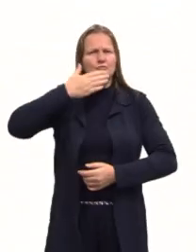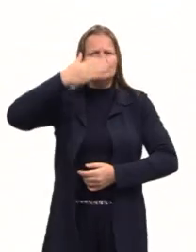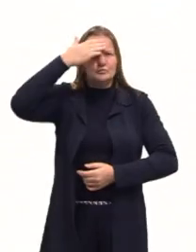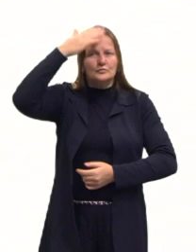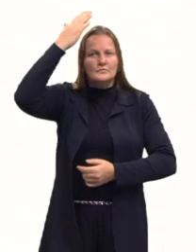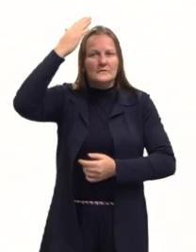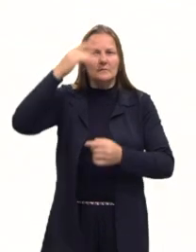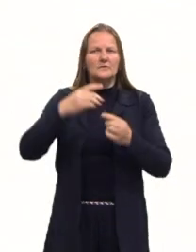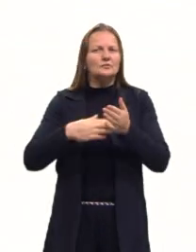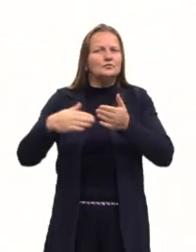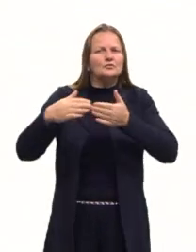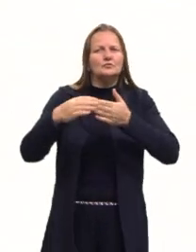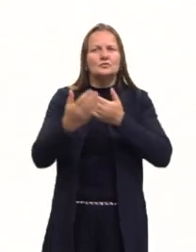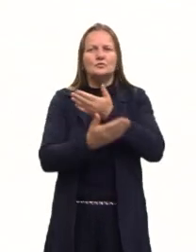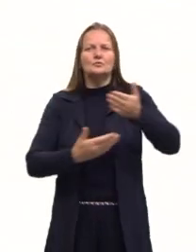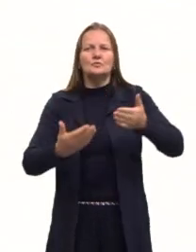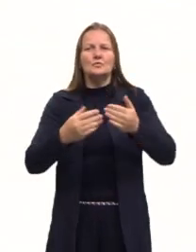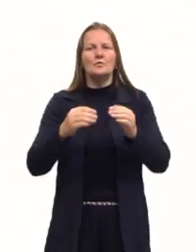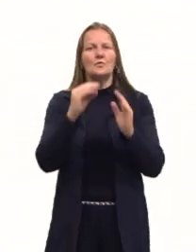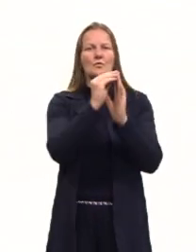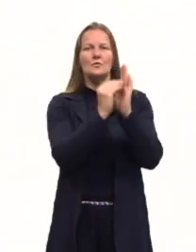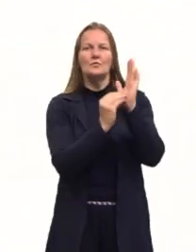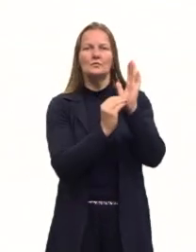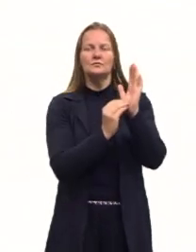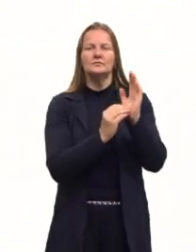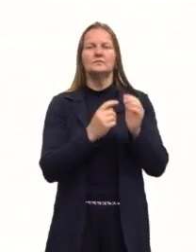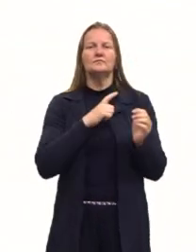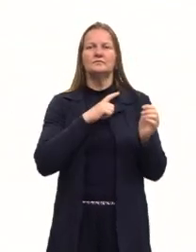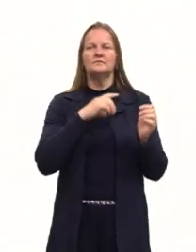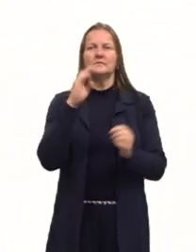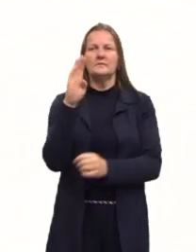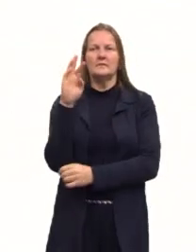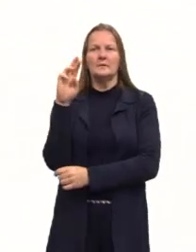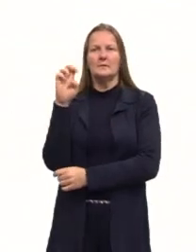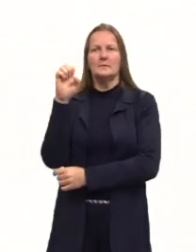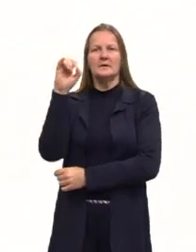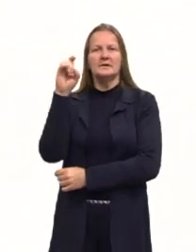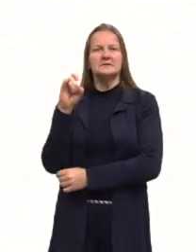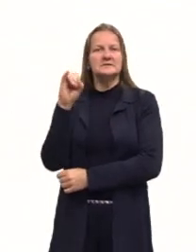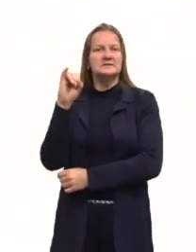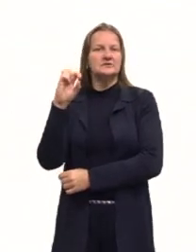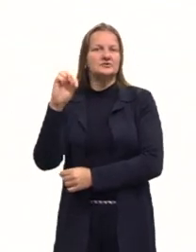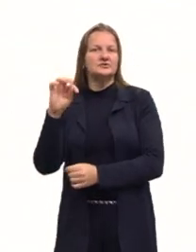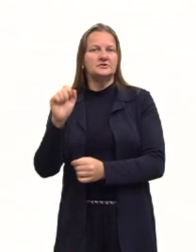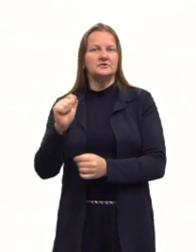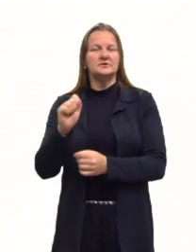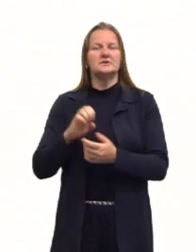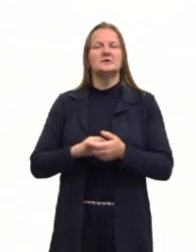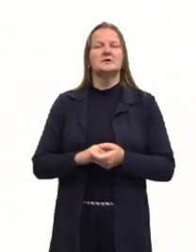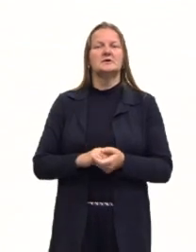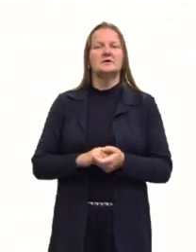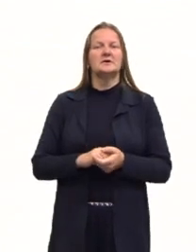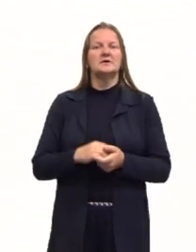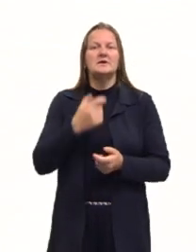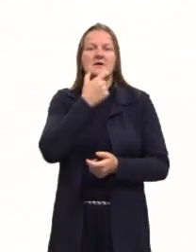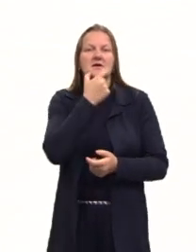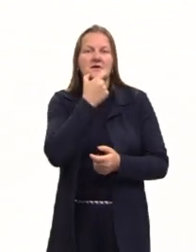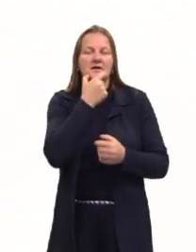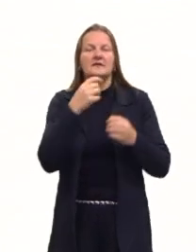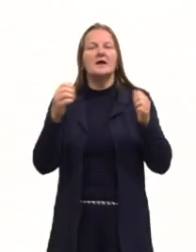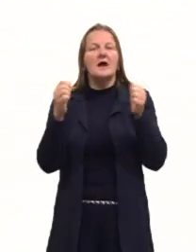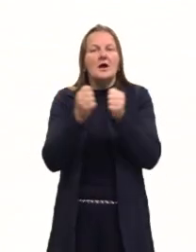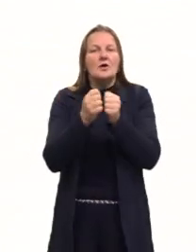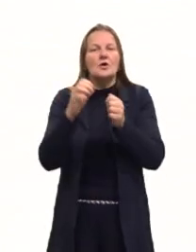correndo aí por essa questão aí do Brexit, Da saída da Inglaterra, da União